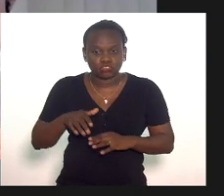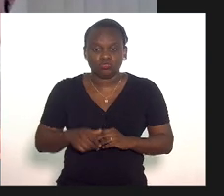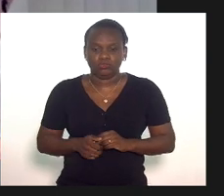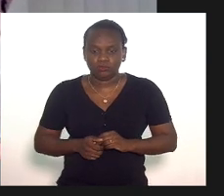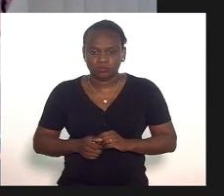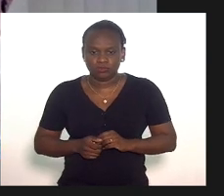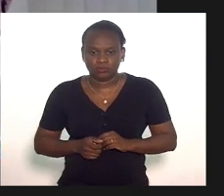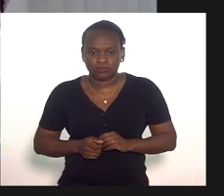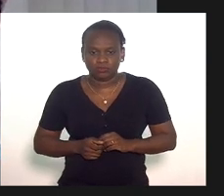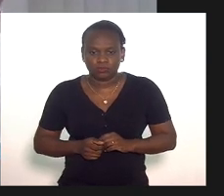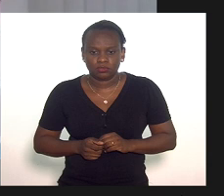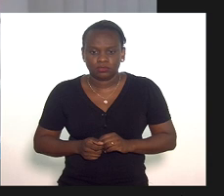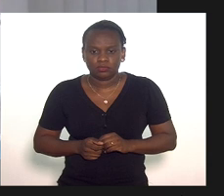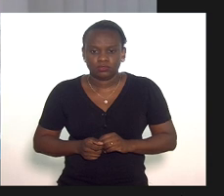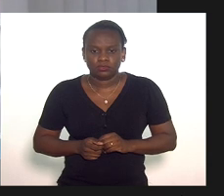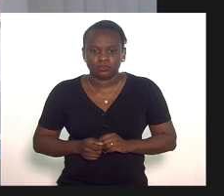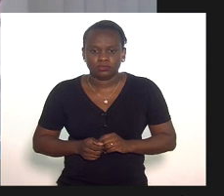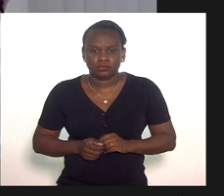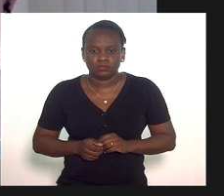entrou